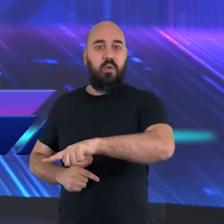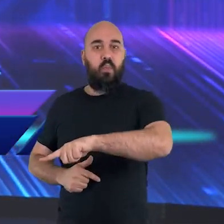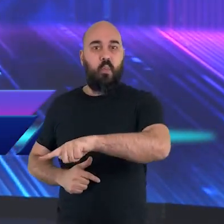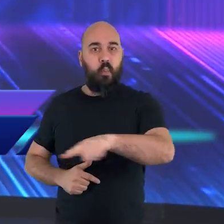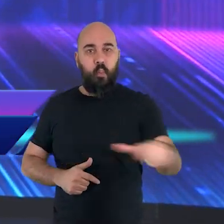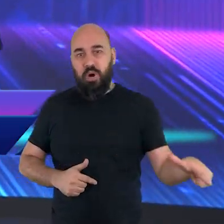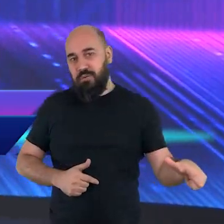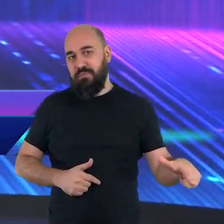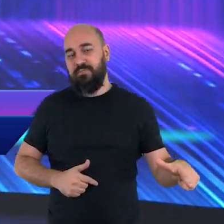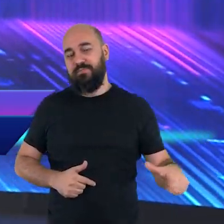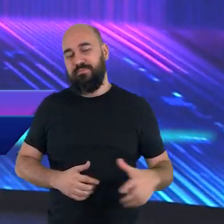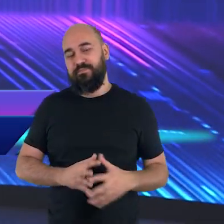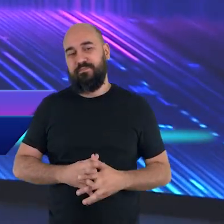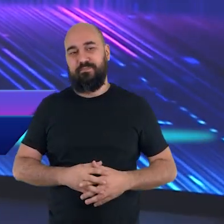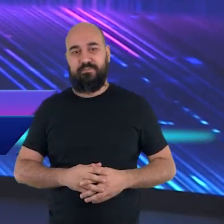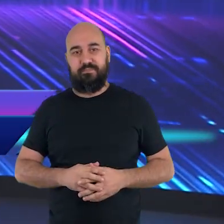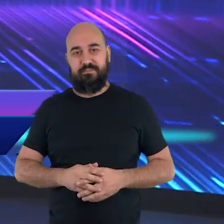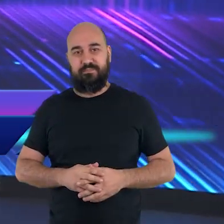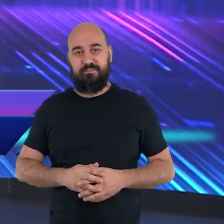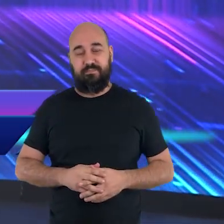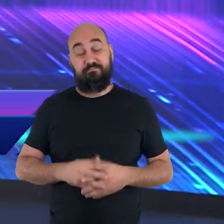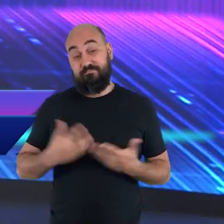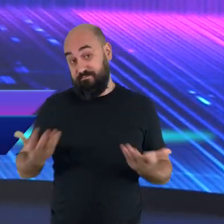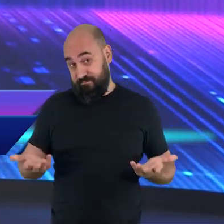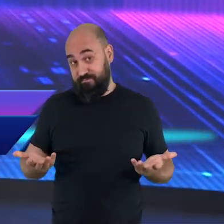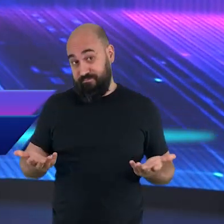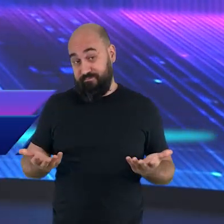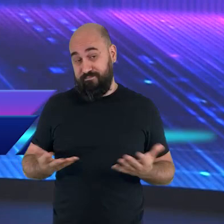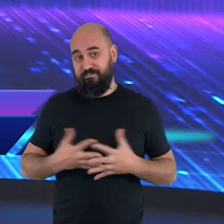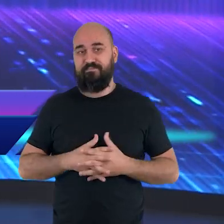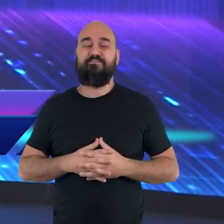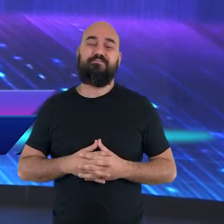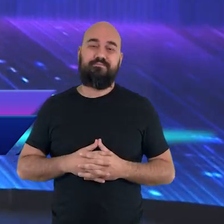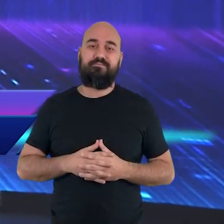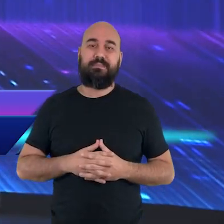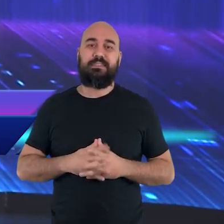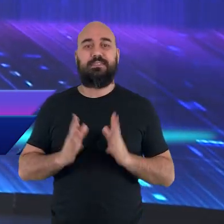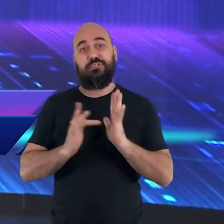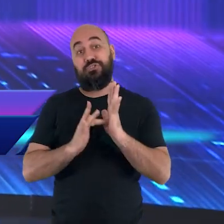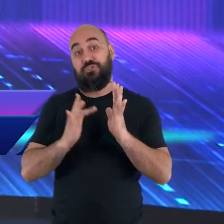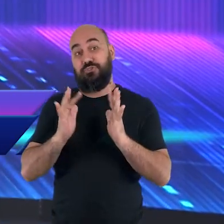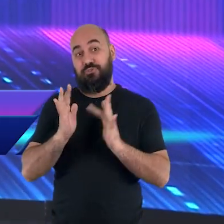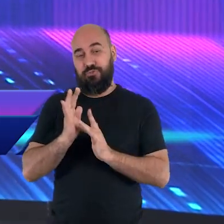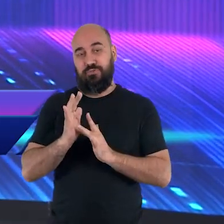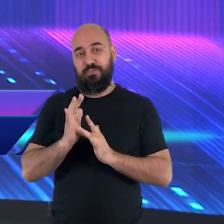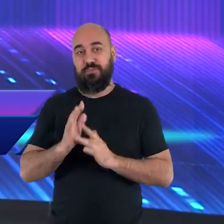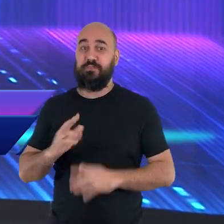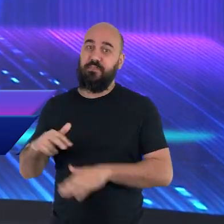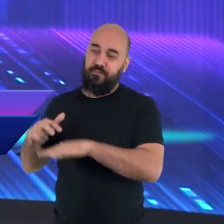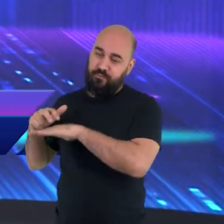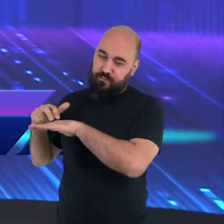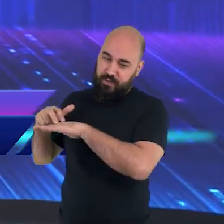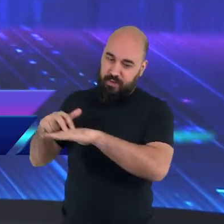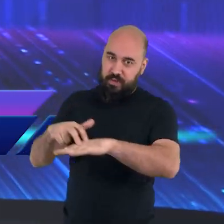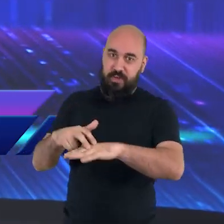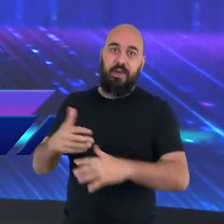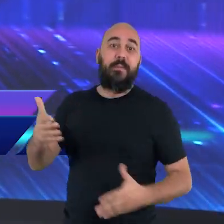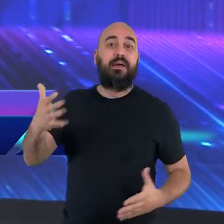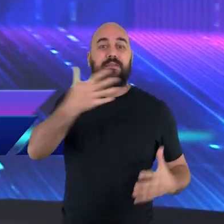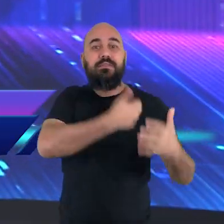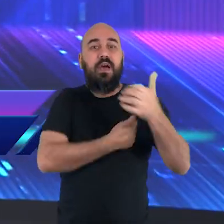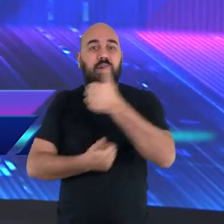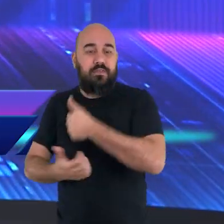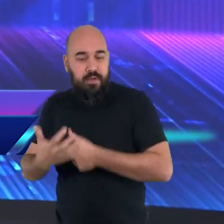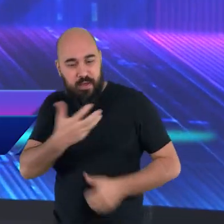palavras, Jesus, ele vem para salvar uns e para condenar outros.